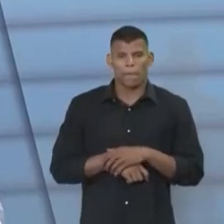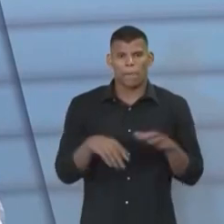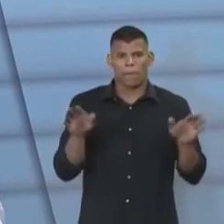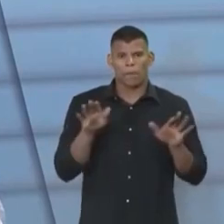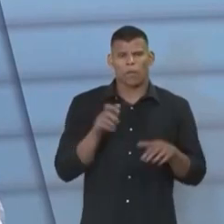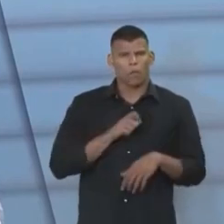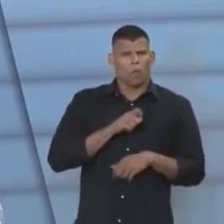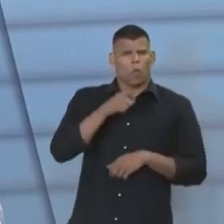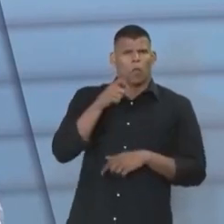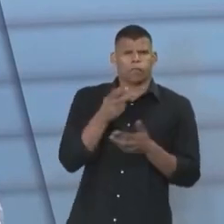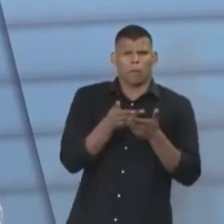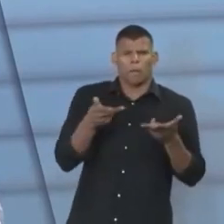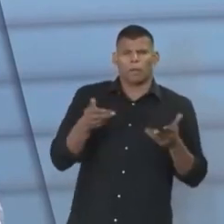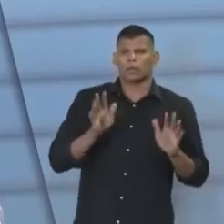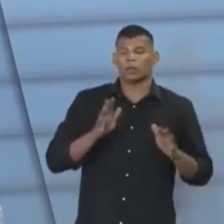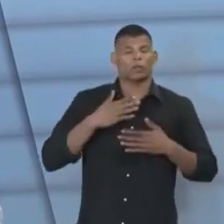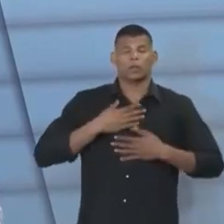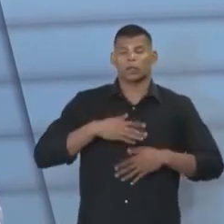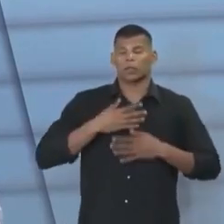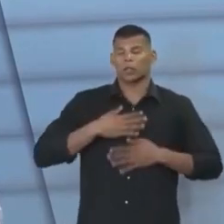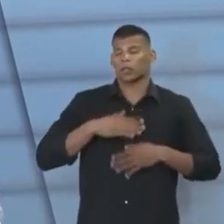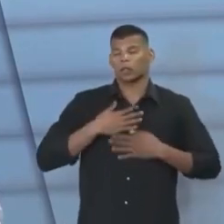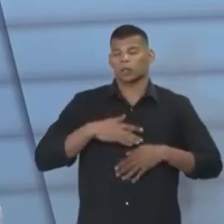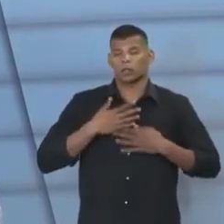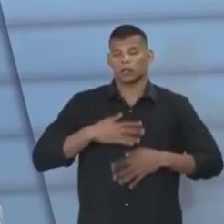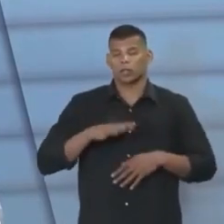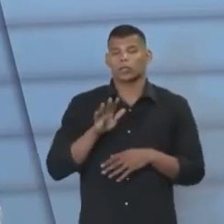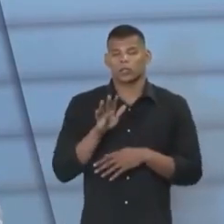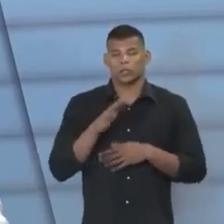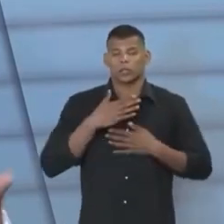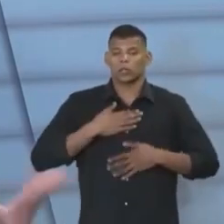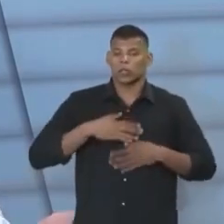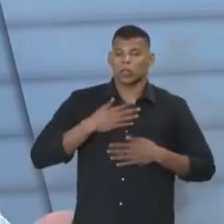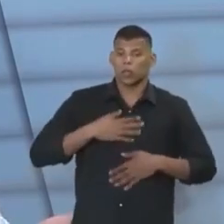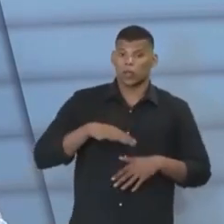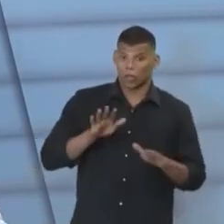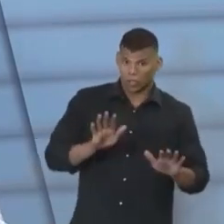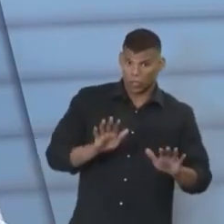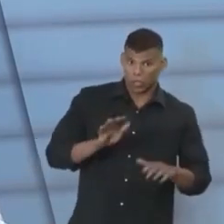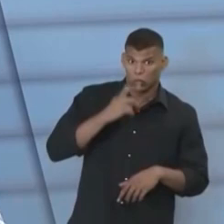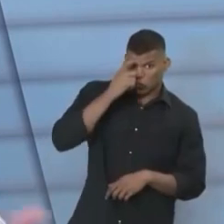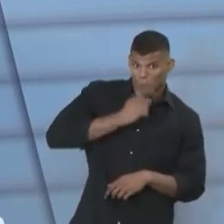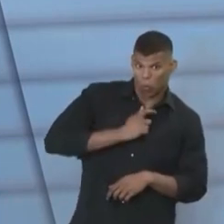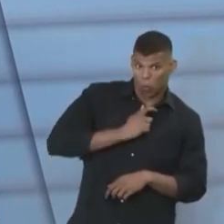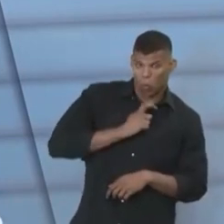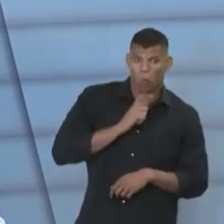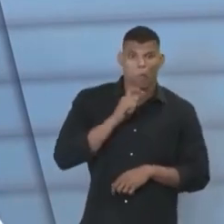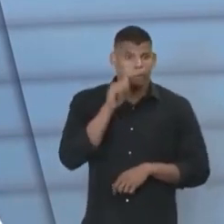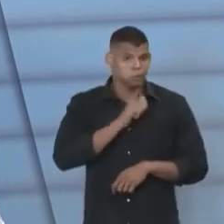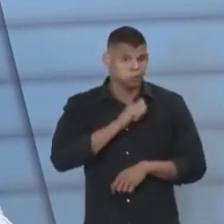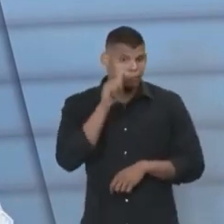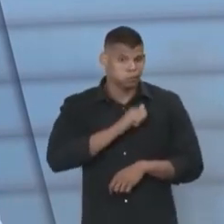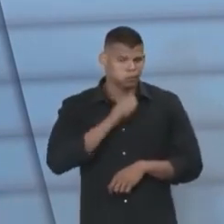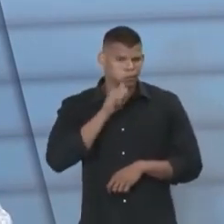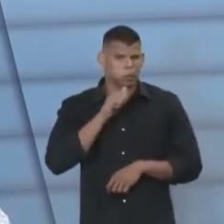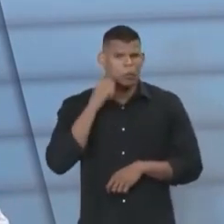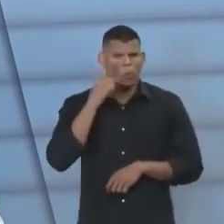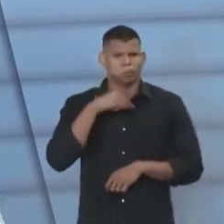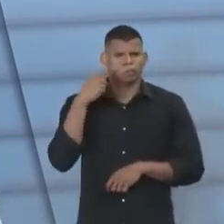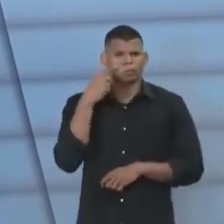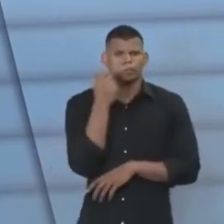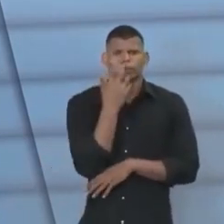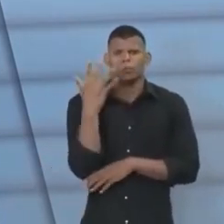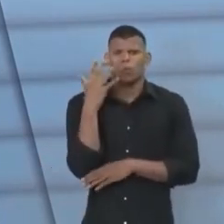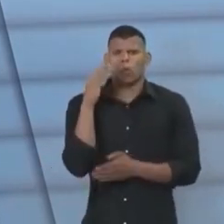de ódio, não. Eu sou muito tranquila nesse sentido. Inclusive, eu passo uma avaliação de direito ambiental, a última,